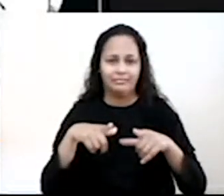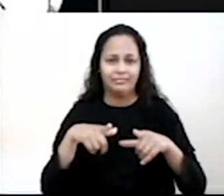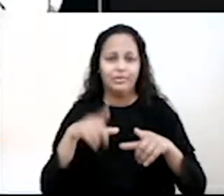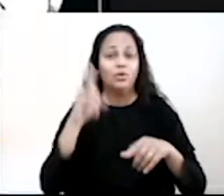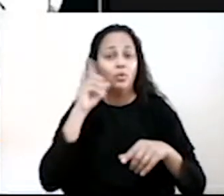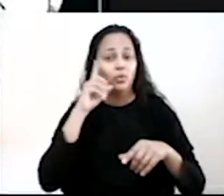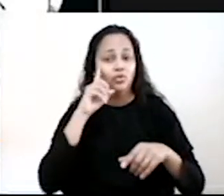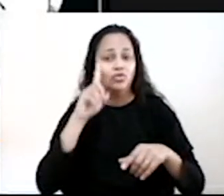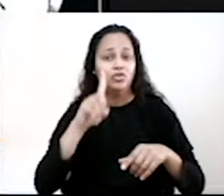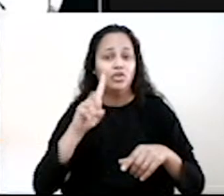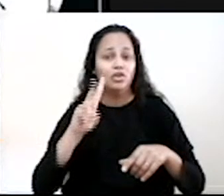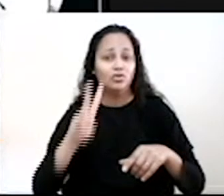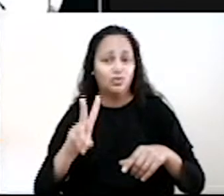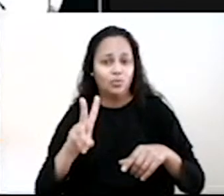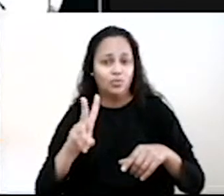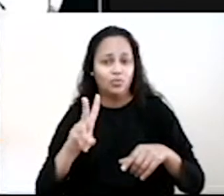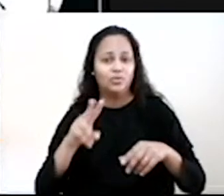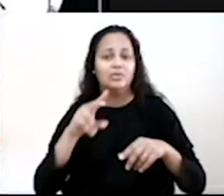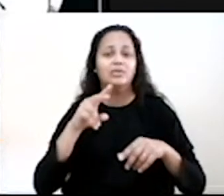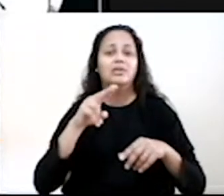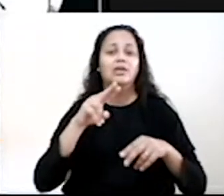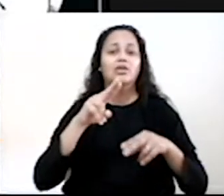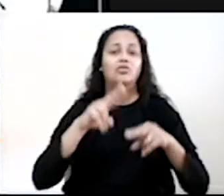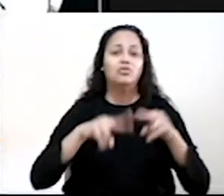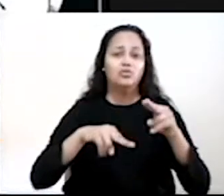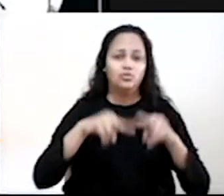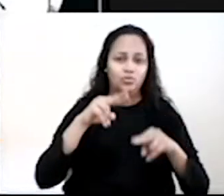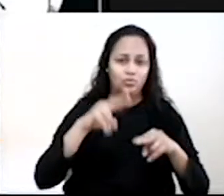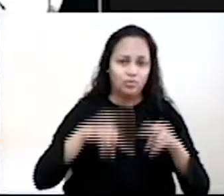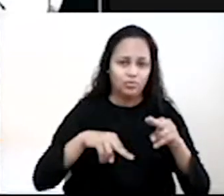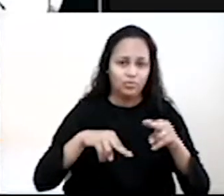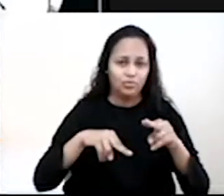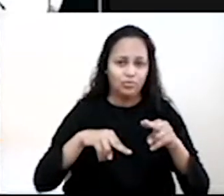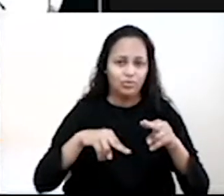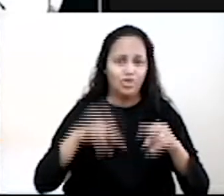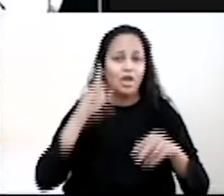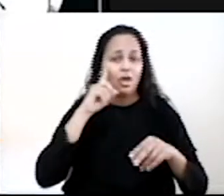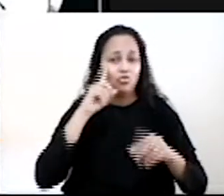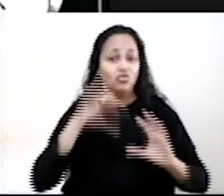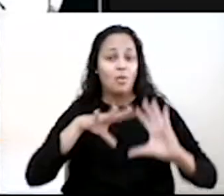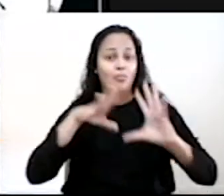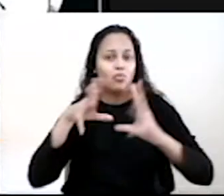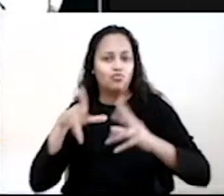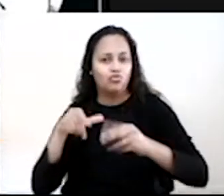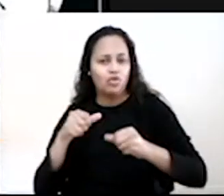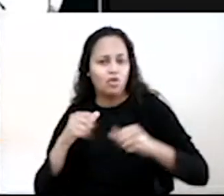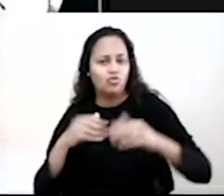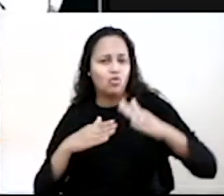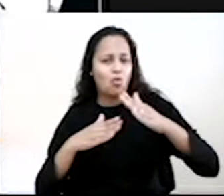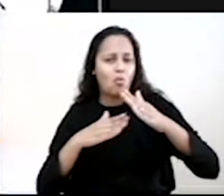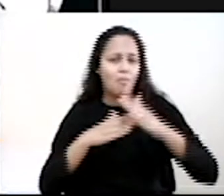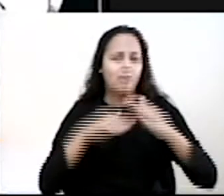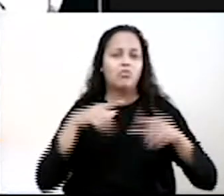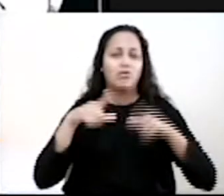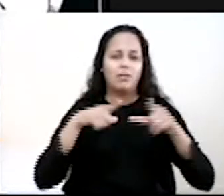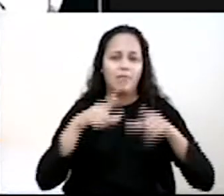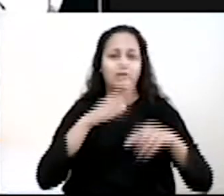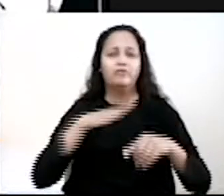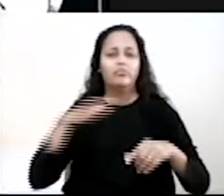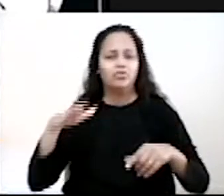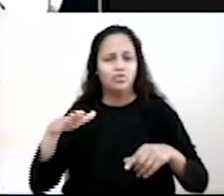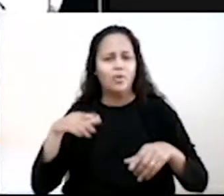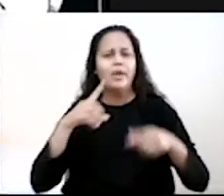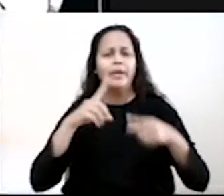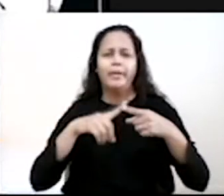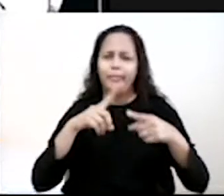12 de junho é o dia, então, do combate ao trabalho infantil. E por que será que precisa ter um dia